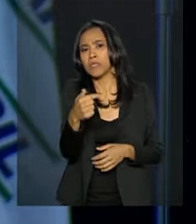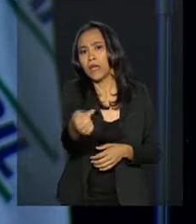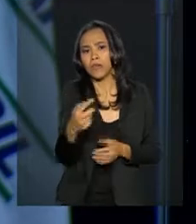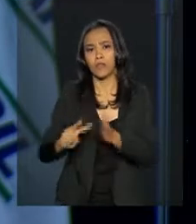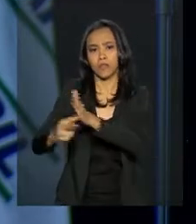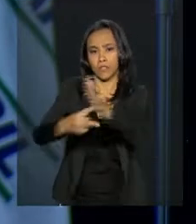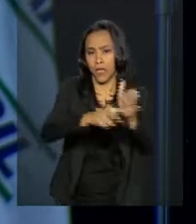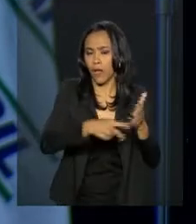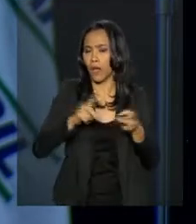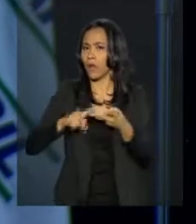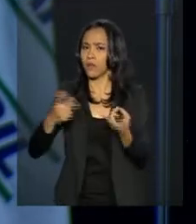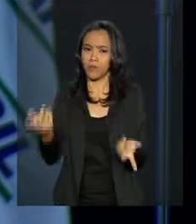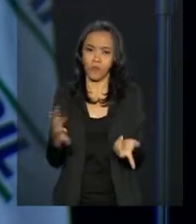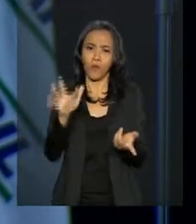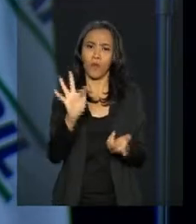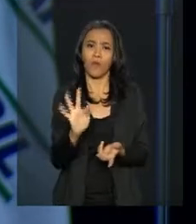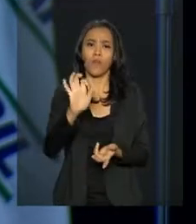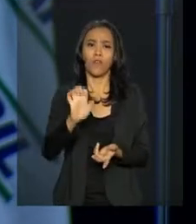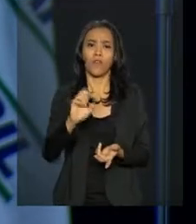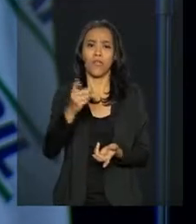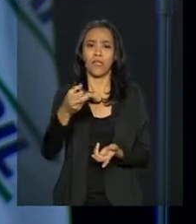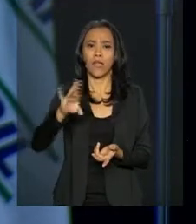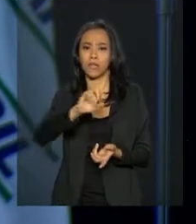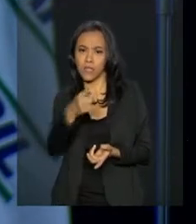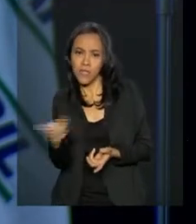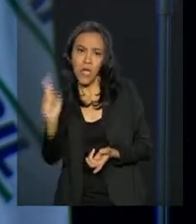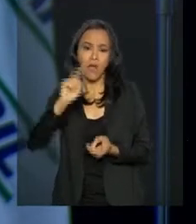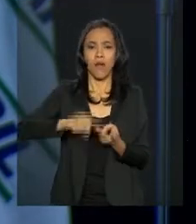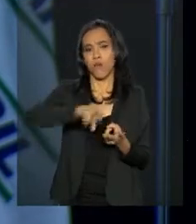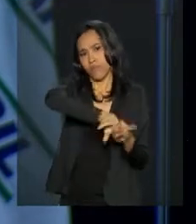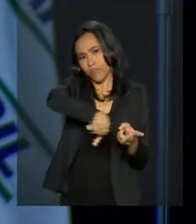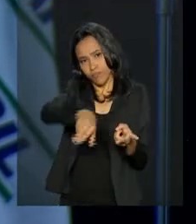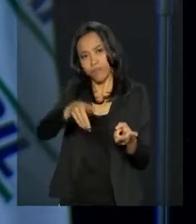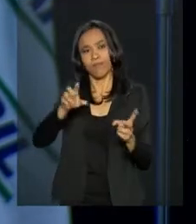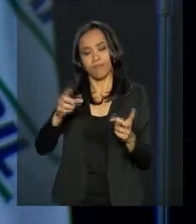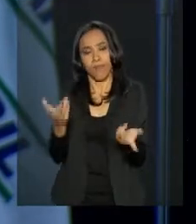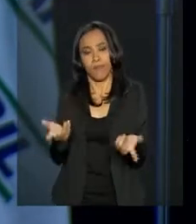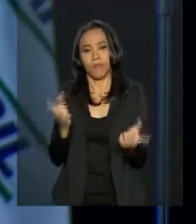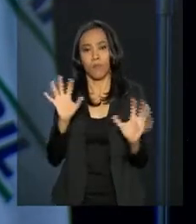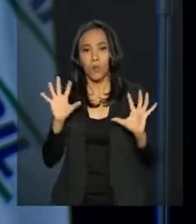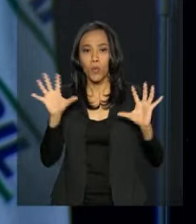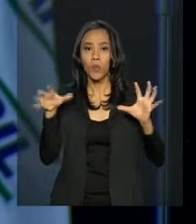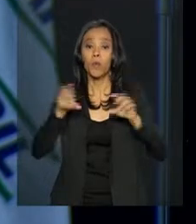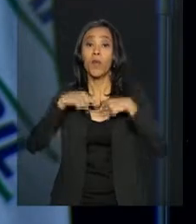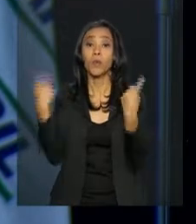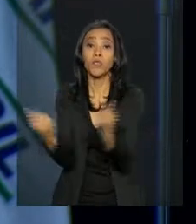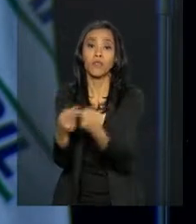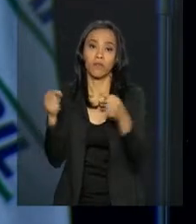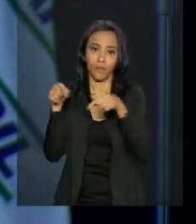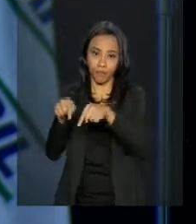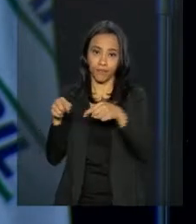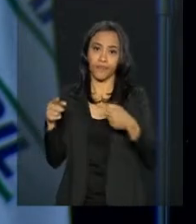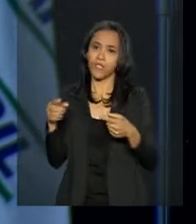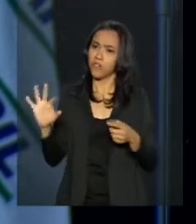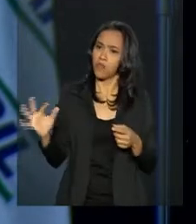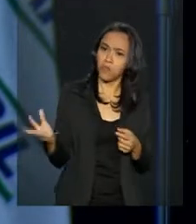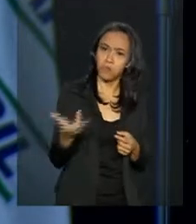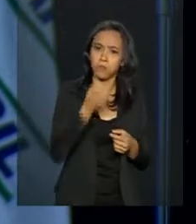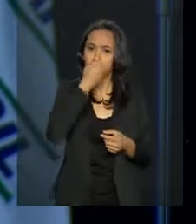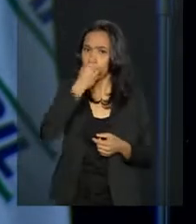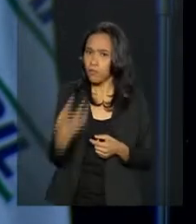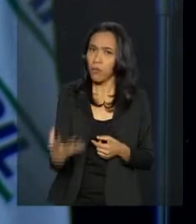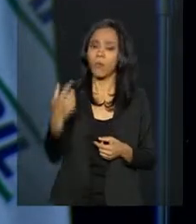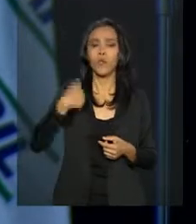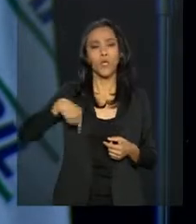federações de comércio, indústria, serviços, etc. Então, isto foi com uma suavidade também extraordinária, tanto que